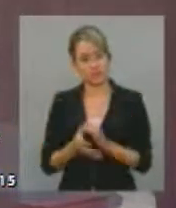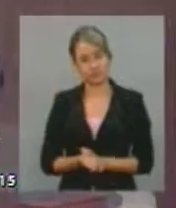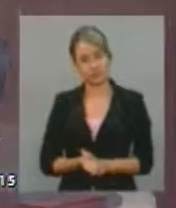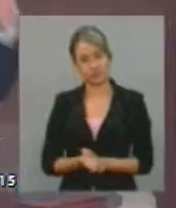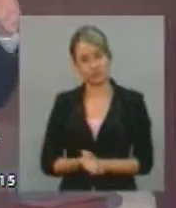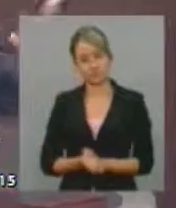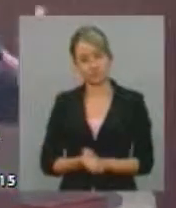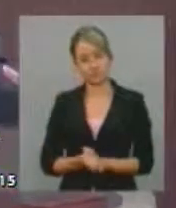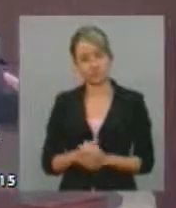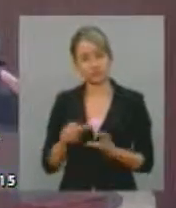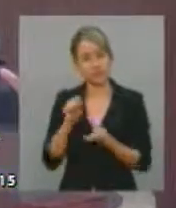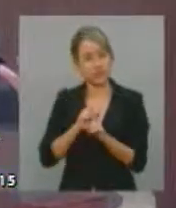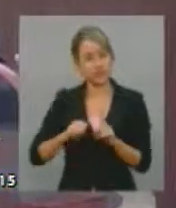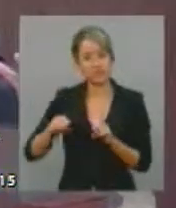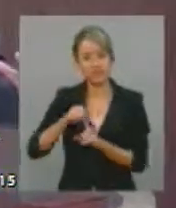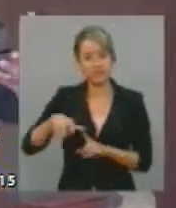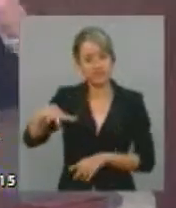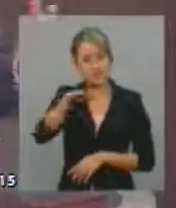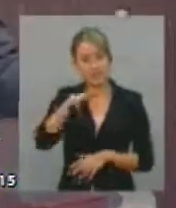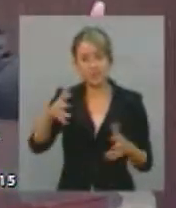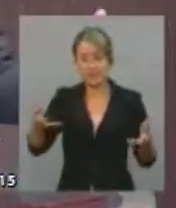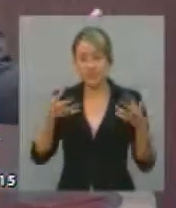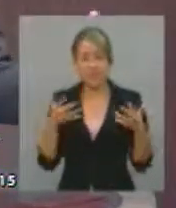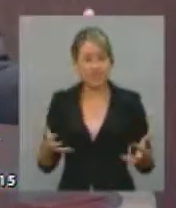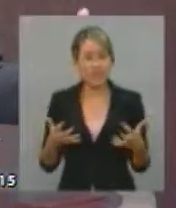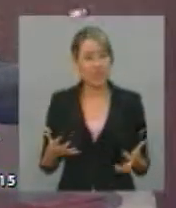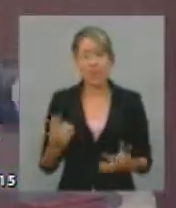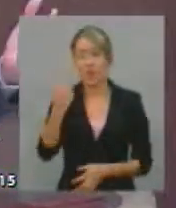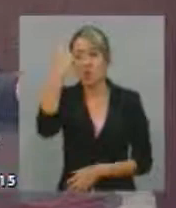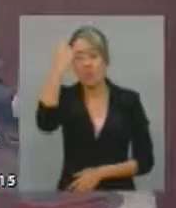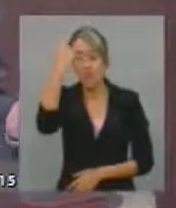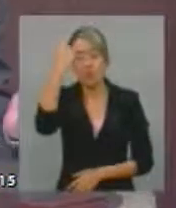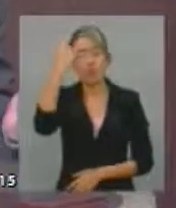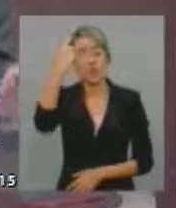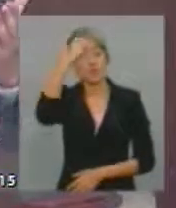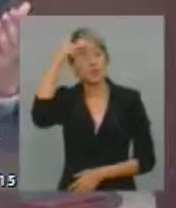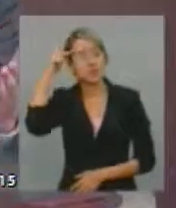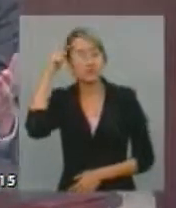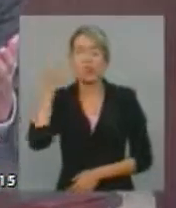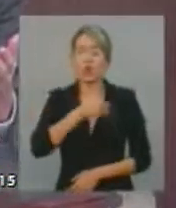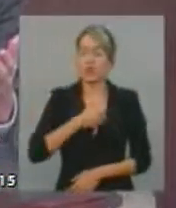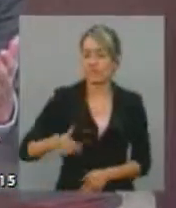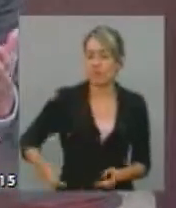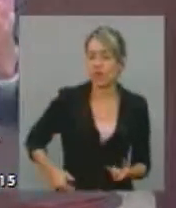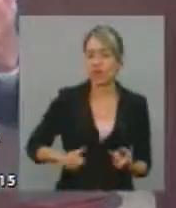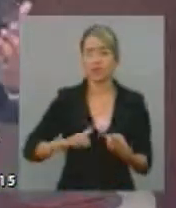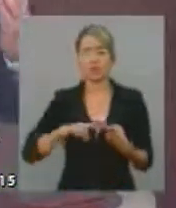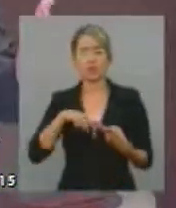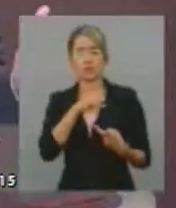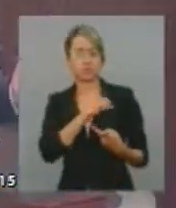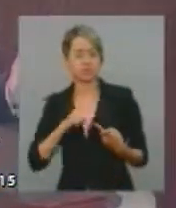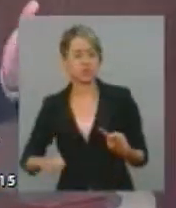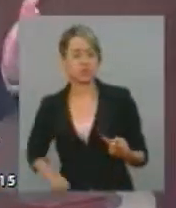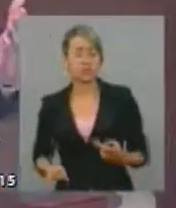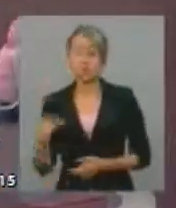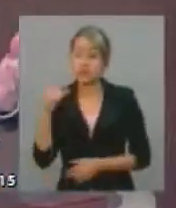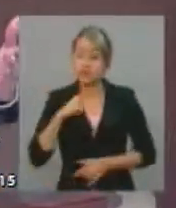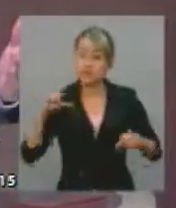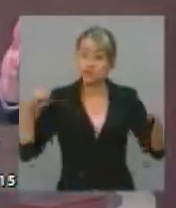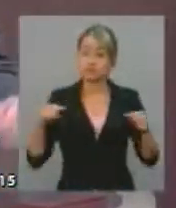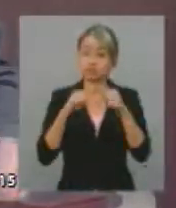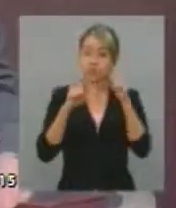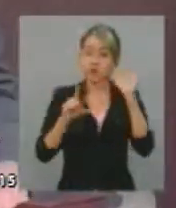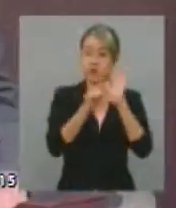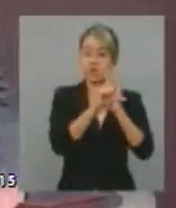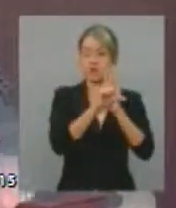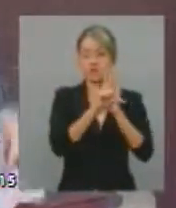Ela, no mínimo, no mínimo, ela quer um gestor que promova, garanta o cumprimento da